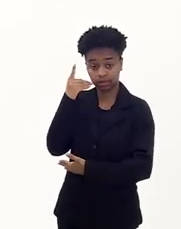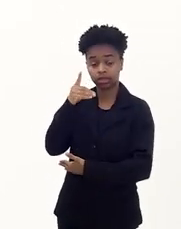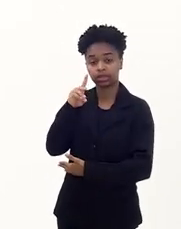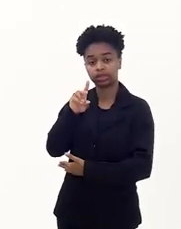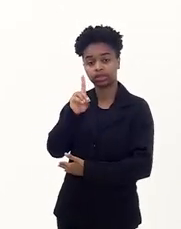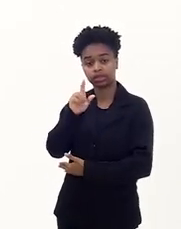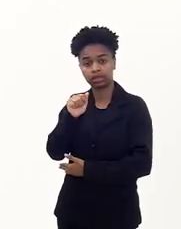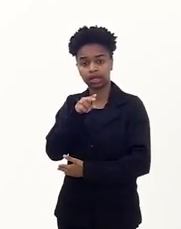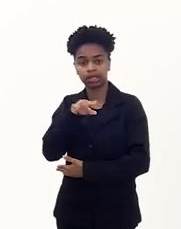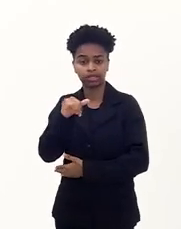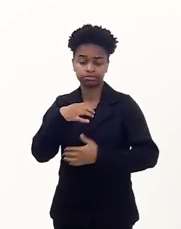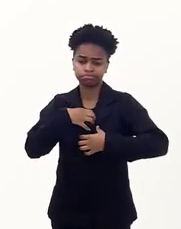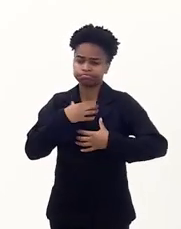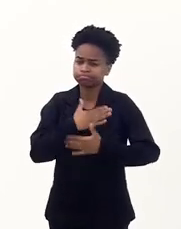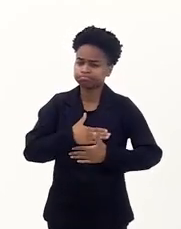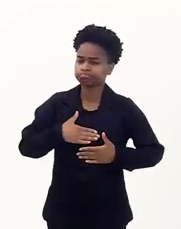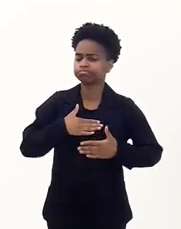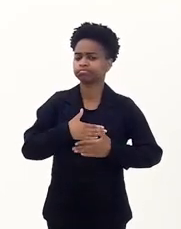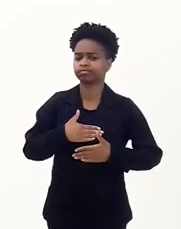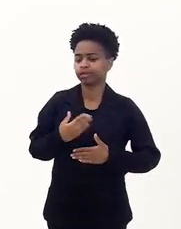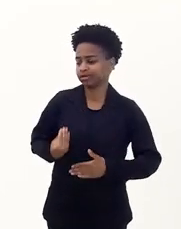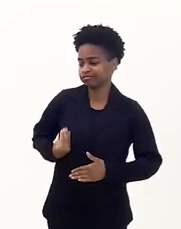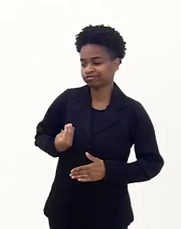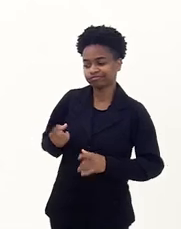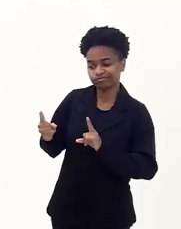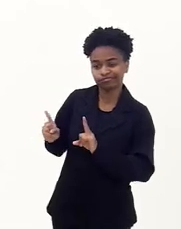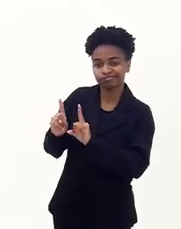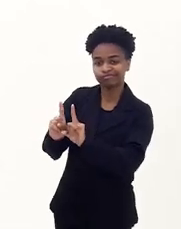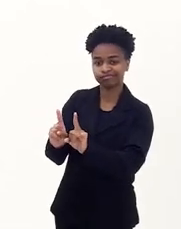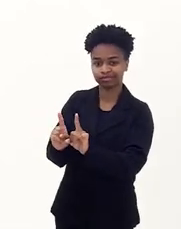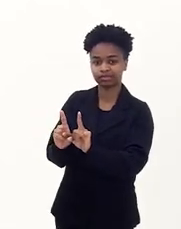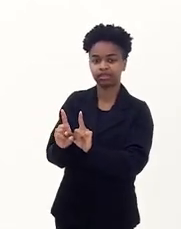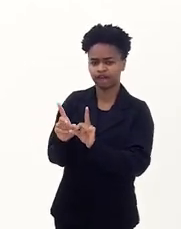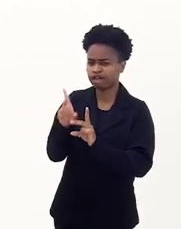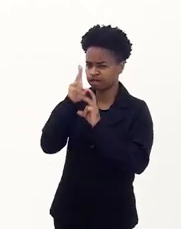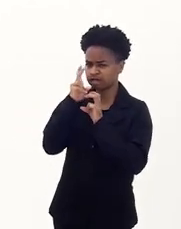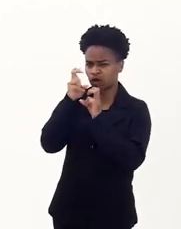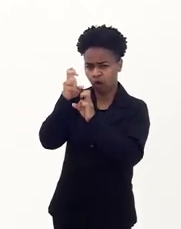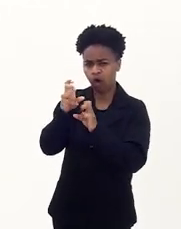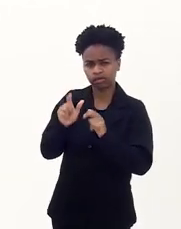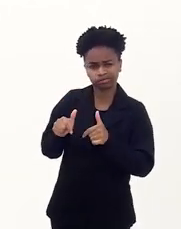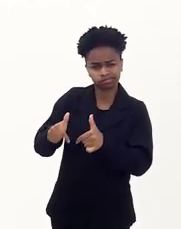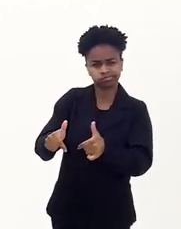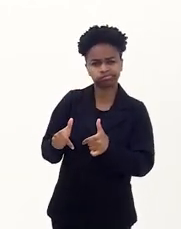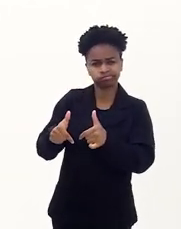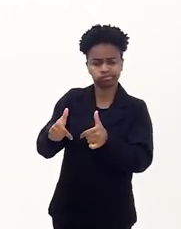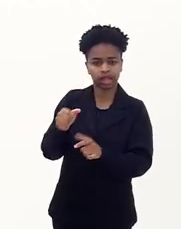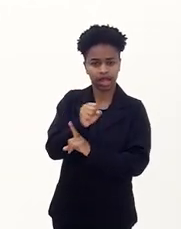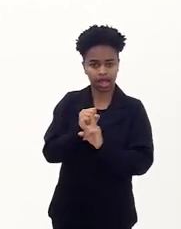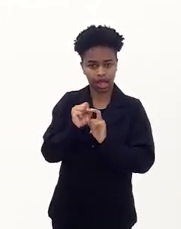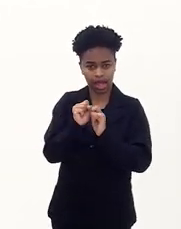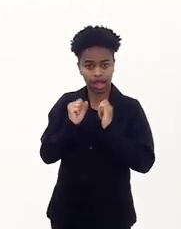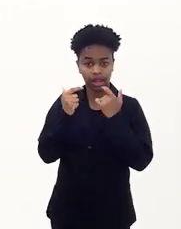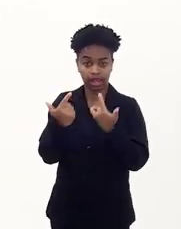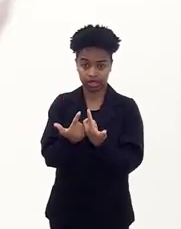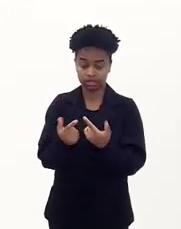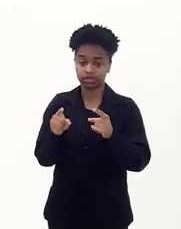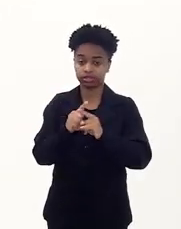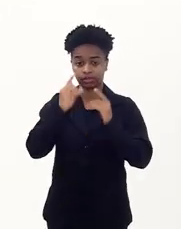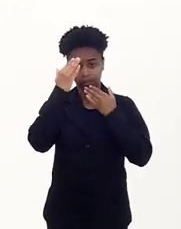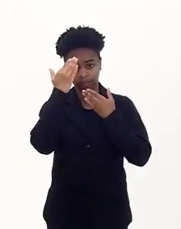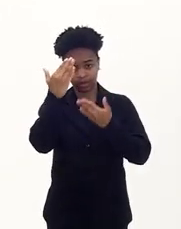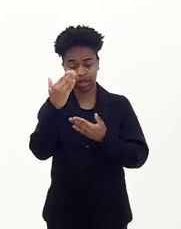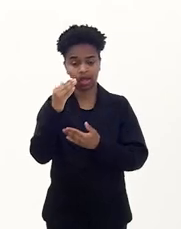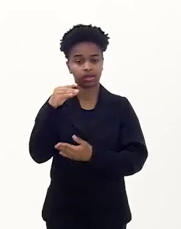Balbo. Muito obrigada. uma honra estar aqui com a sua presença, tão forte no Legislativo do Rio de Janeiro. Muito